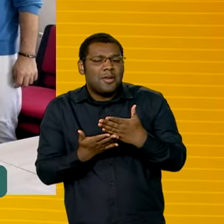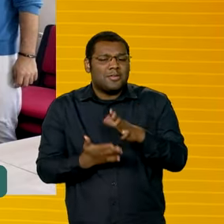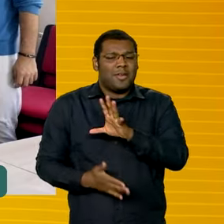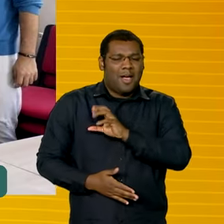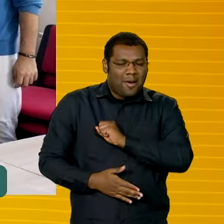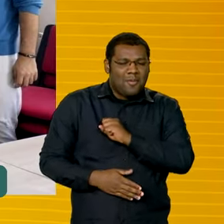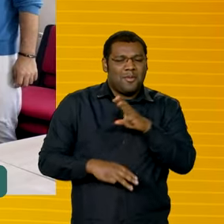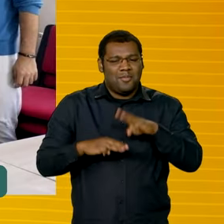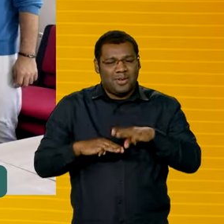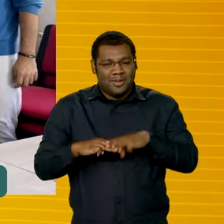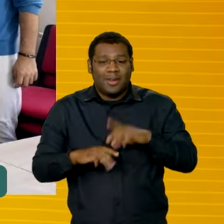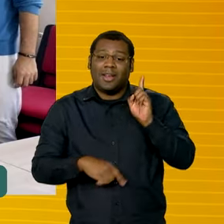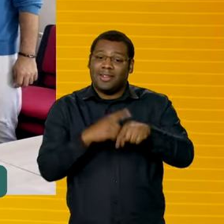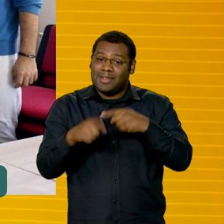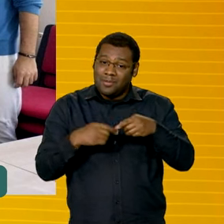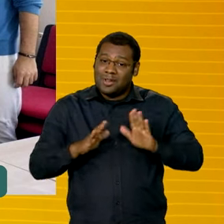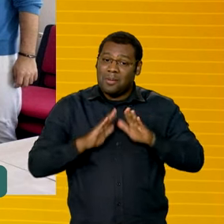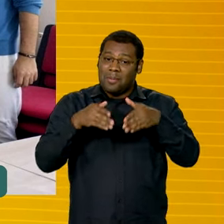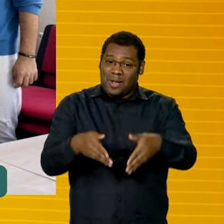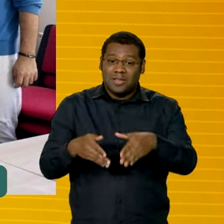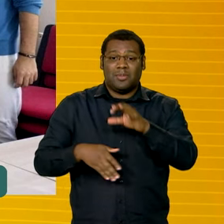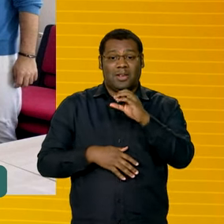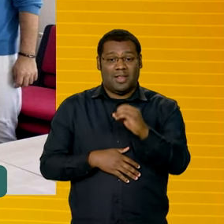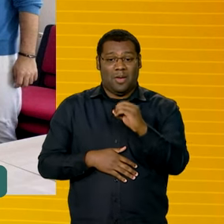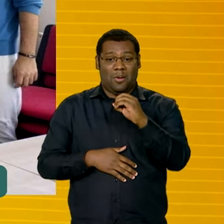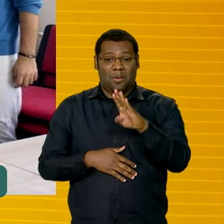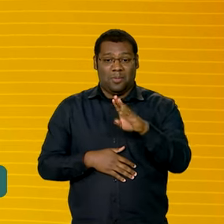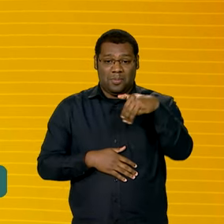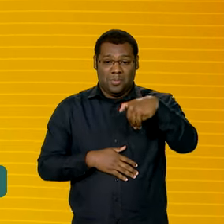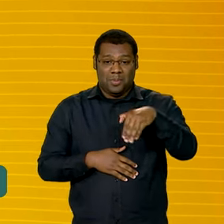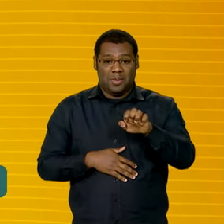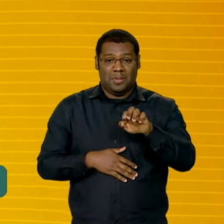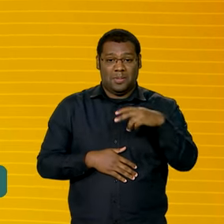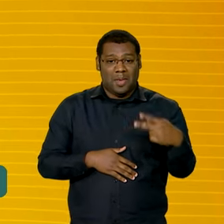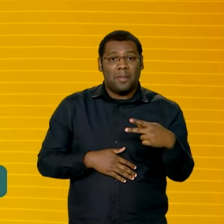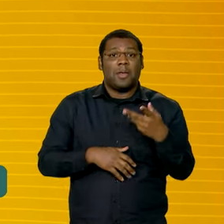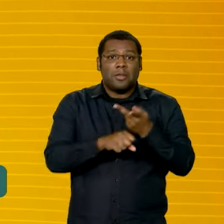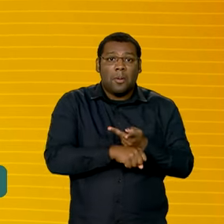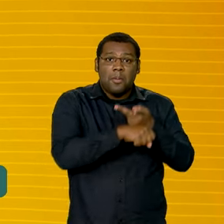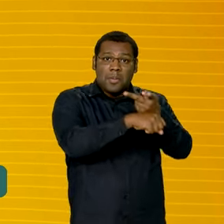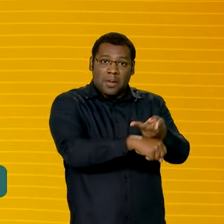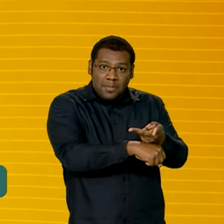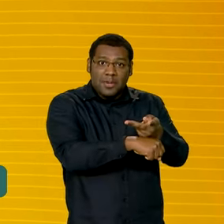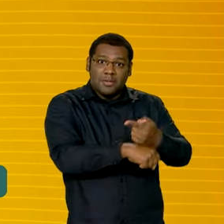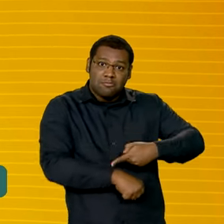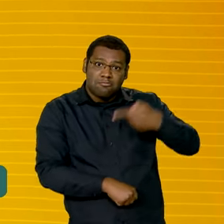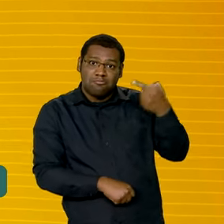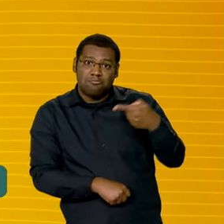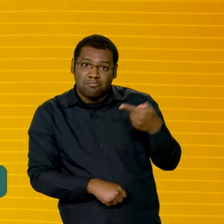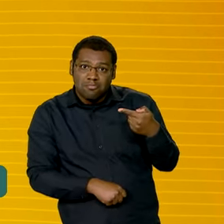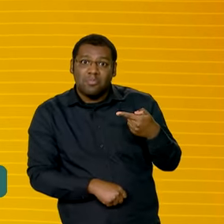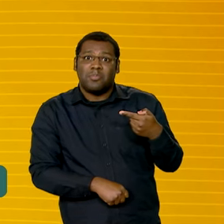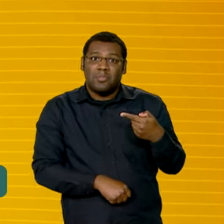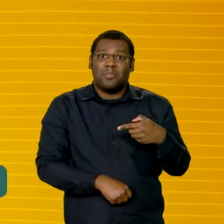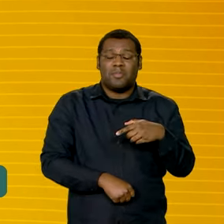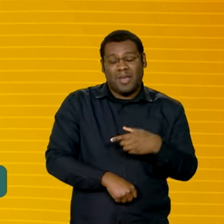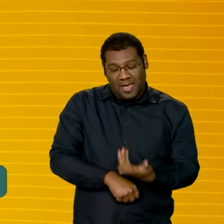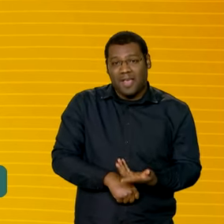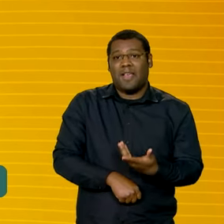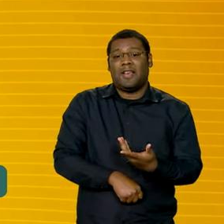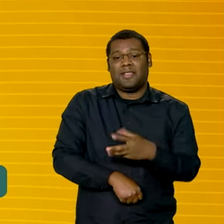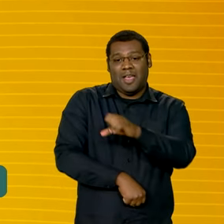Olimpíada Brasileira de Matemática. A primeira medalha na OBEMEP veio na oitava série e o tempo foi